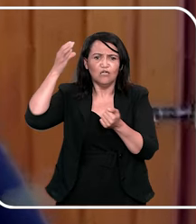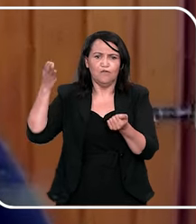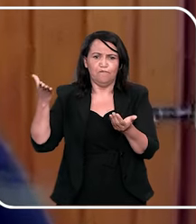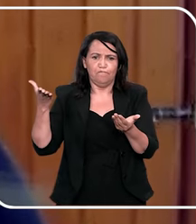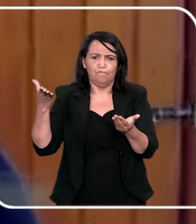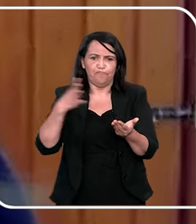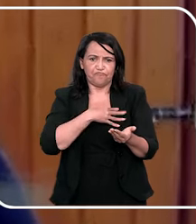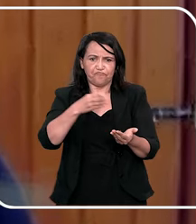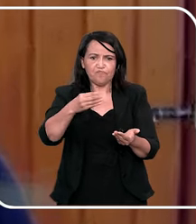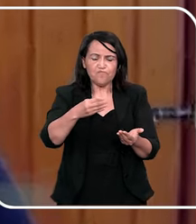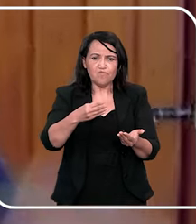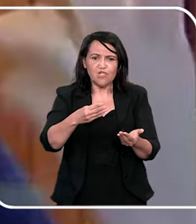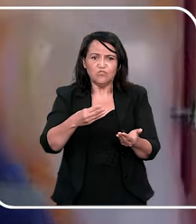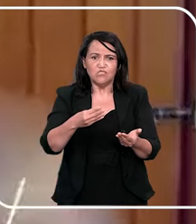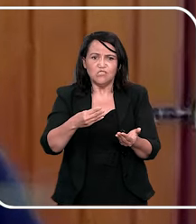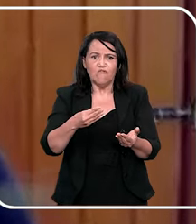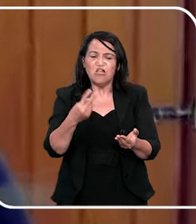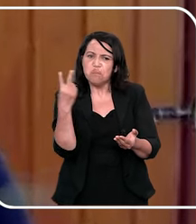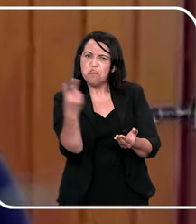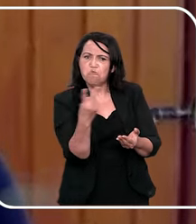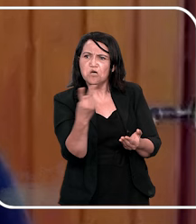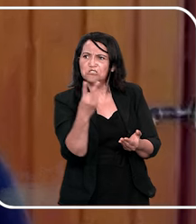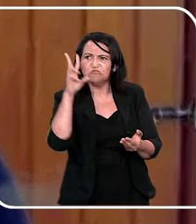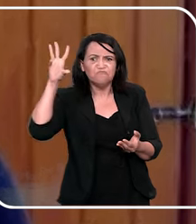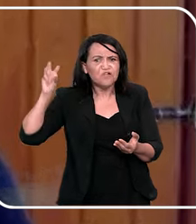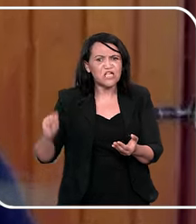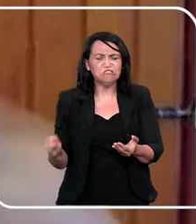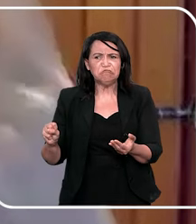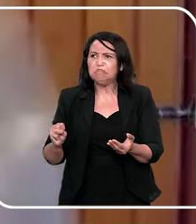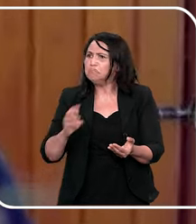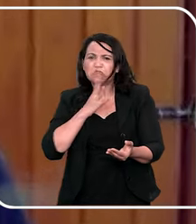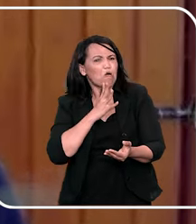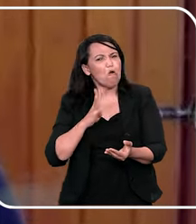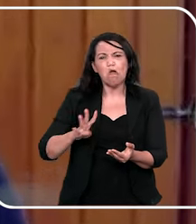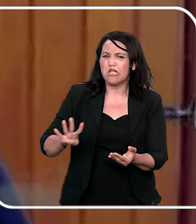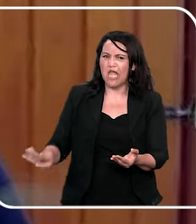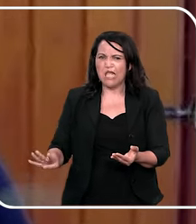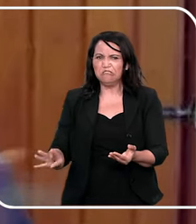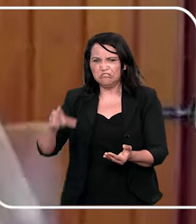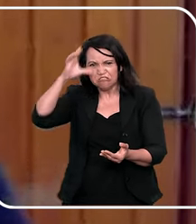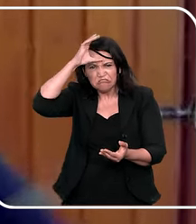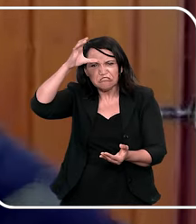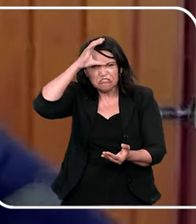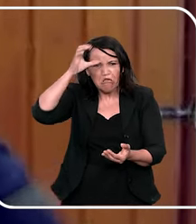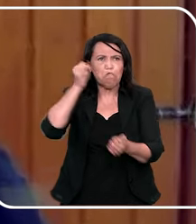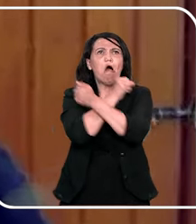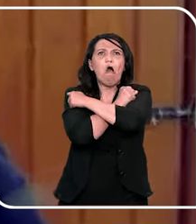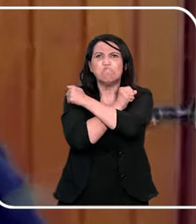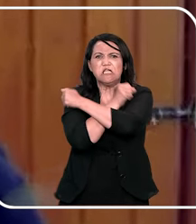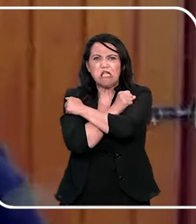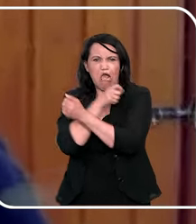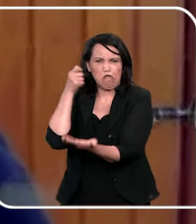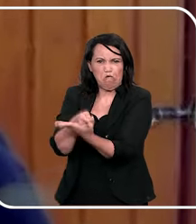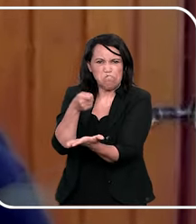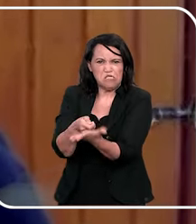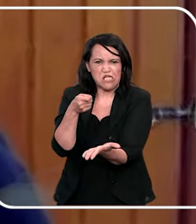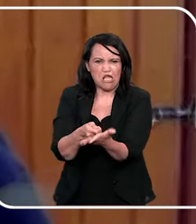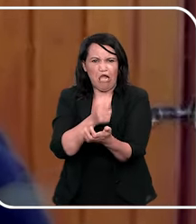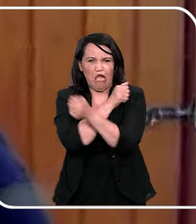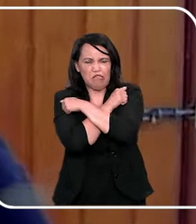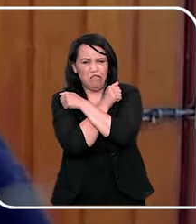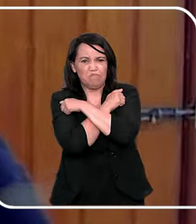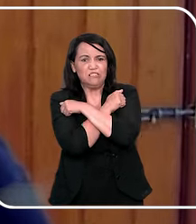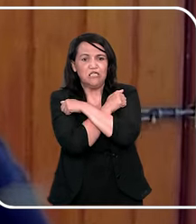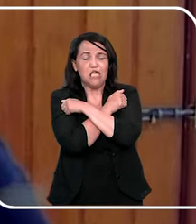tia, gente, ia duas vezes por ano na cidade, nem conhece direito essa tia, é obrigada a dar abraço em tia? Pois